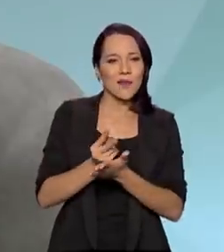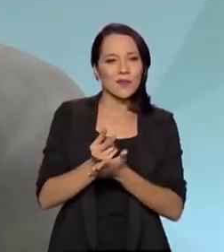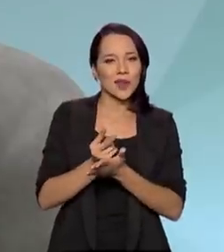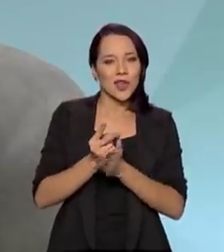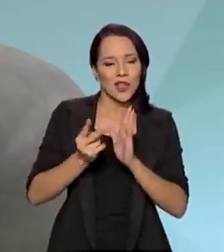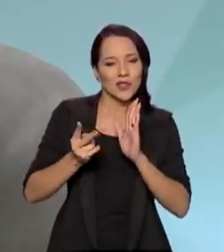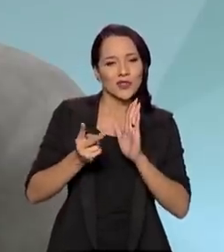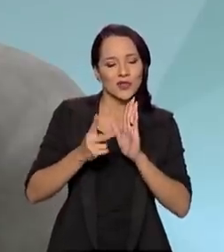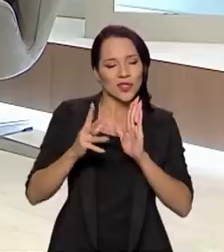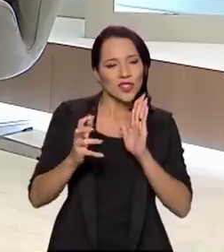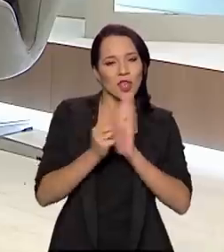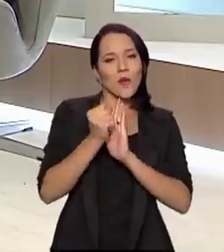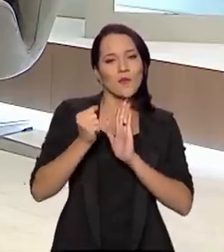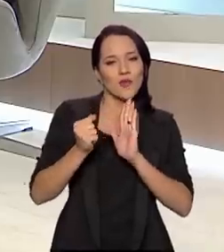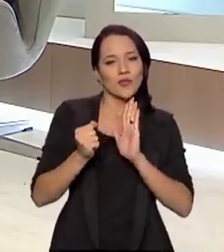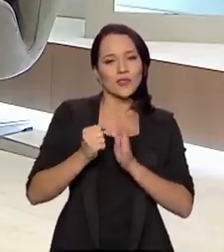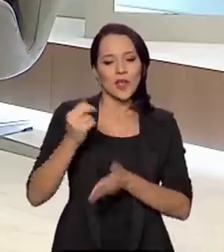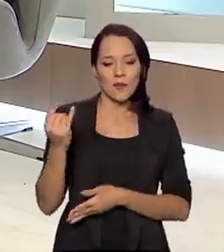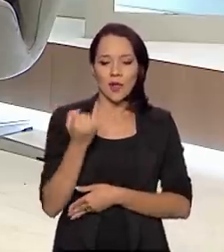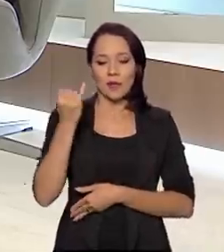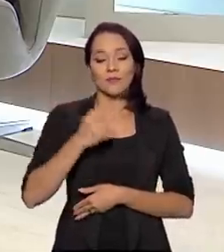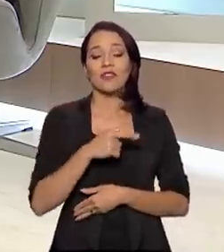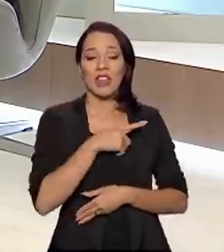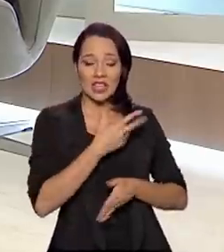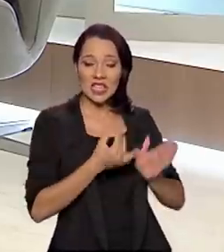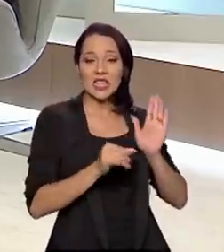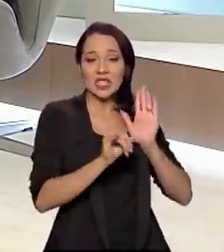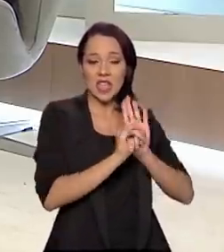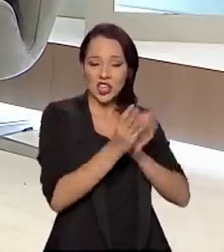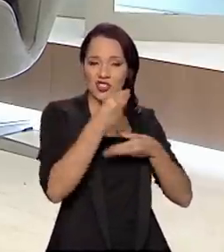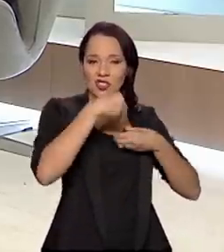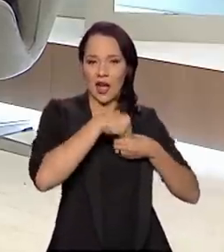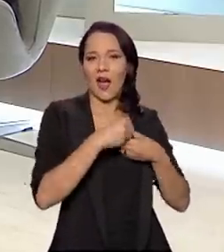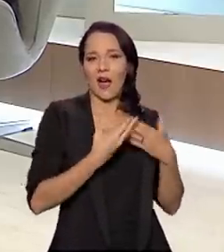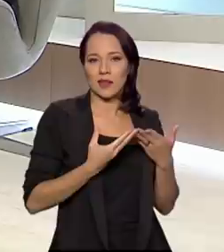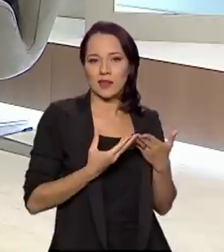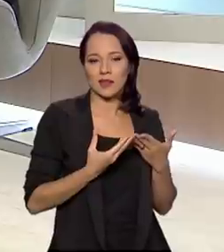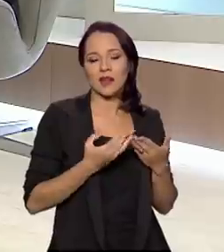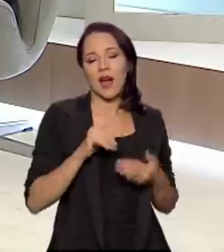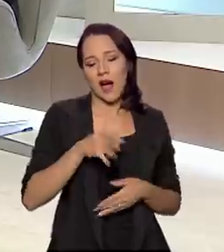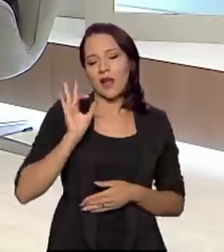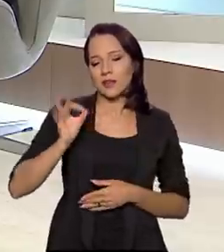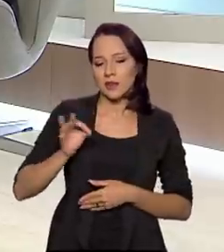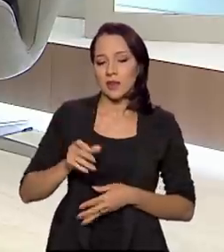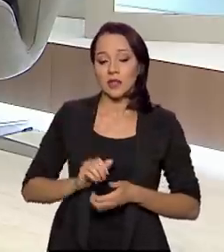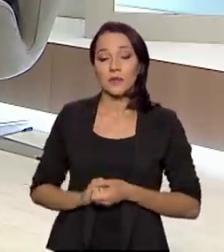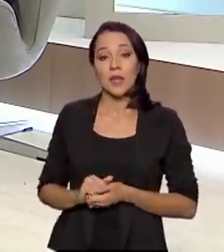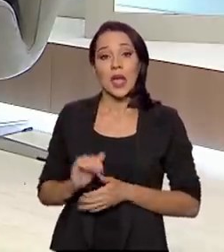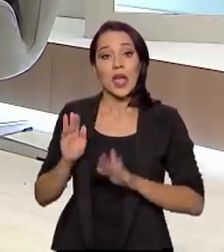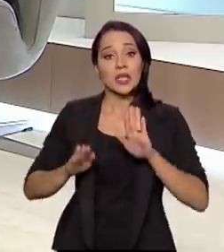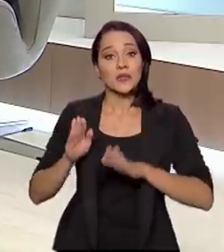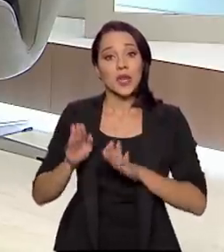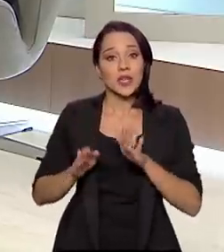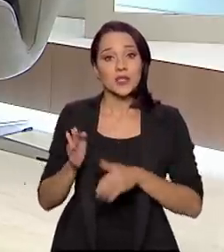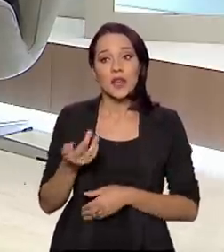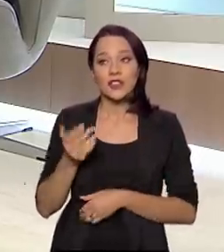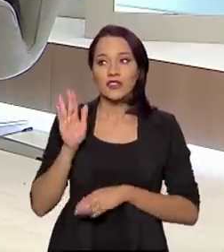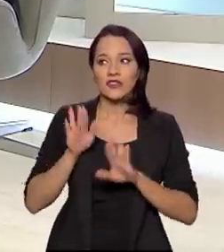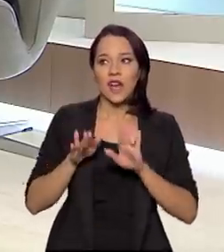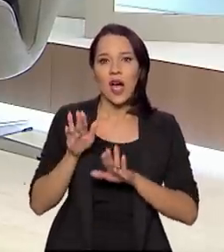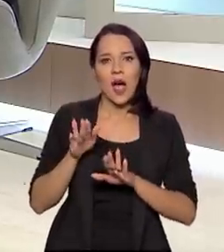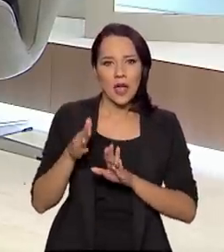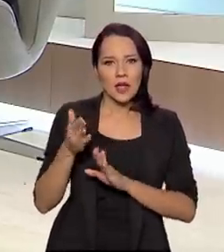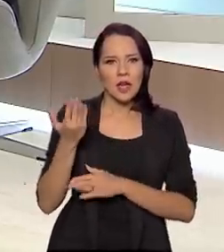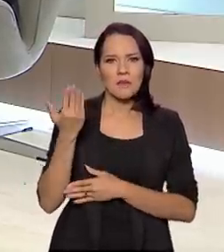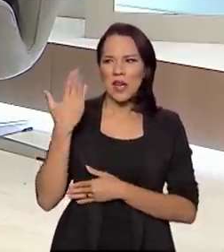símbolos da República. Tem essa identificação com... É, não tem dúvida. E a gente, às vezes, já em algumas